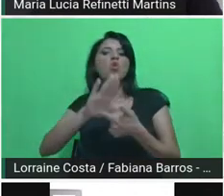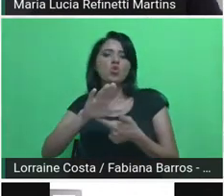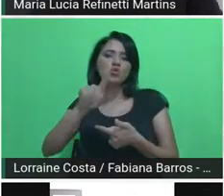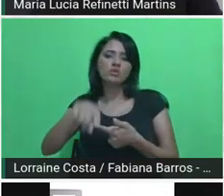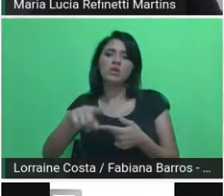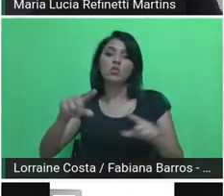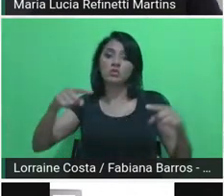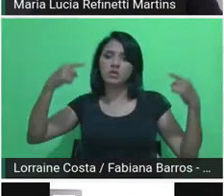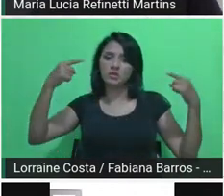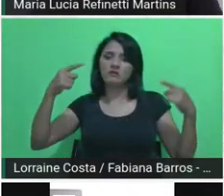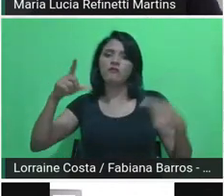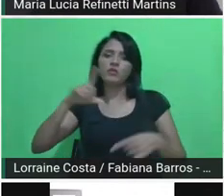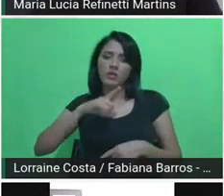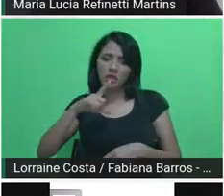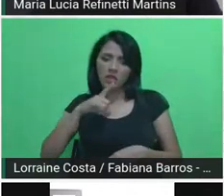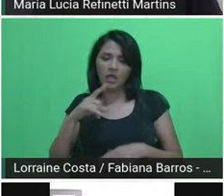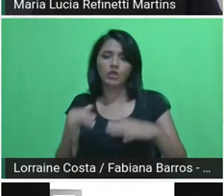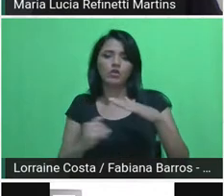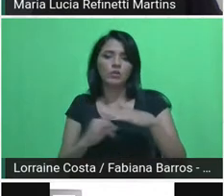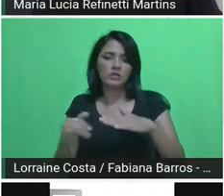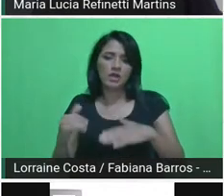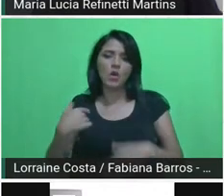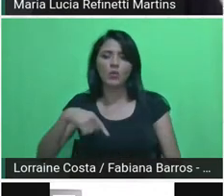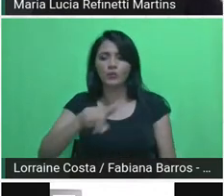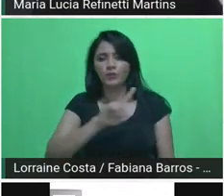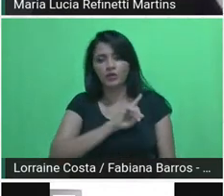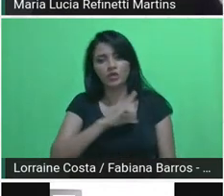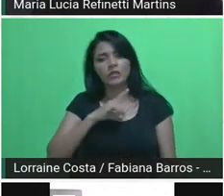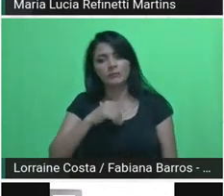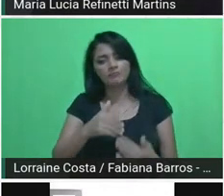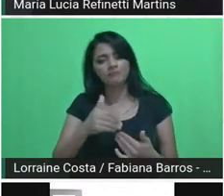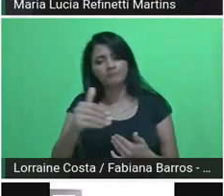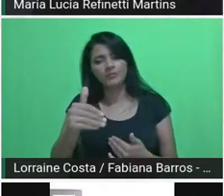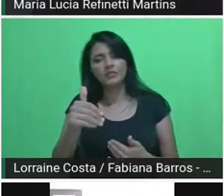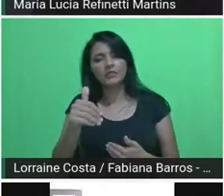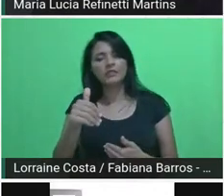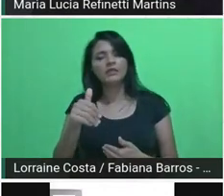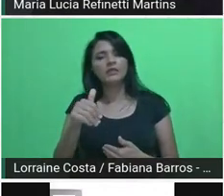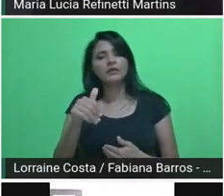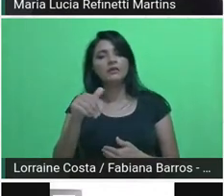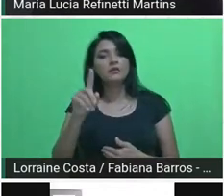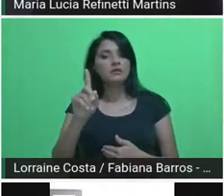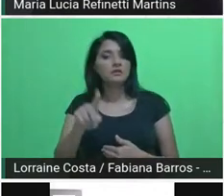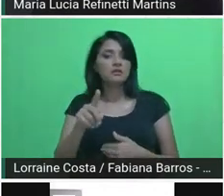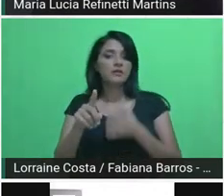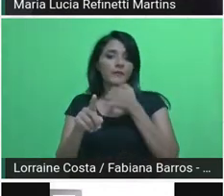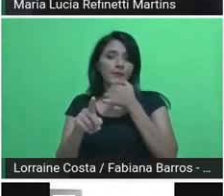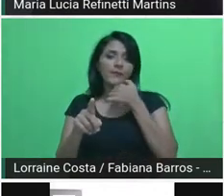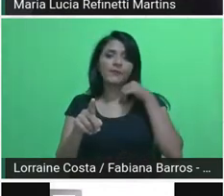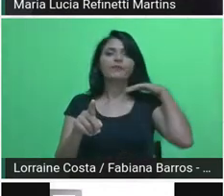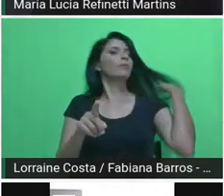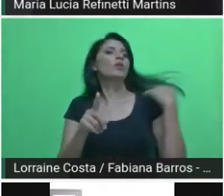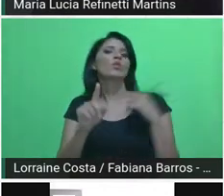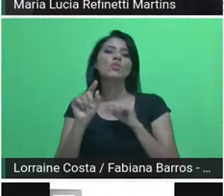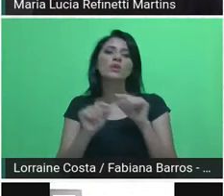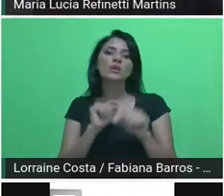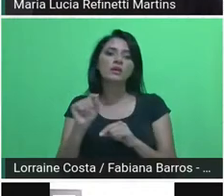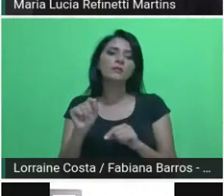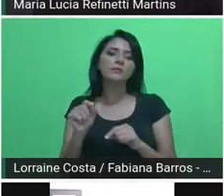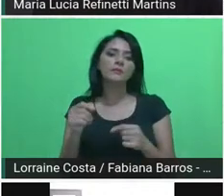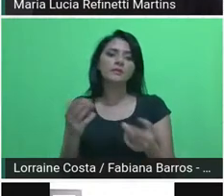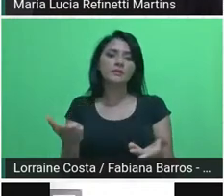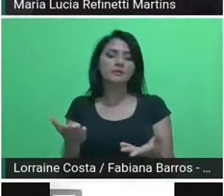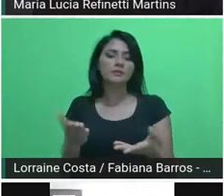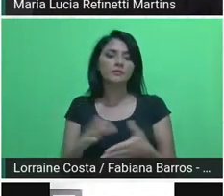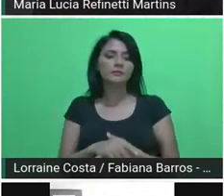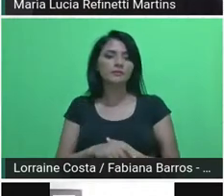institucional que a gente tem pela frente, considerando que, assim, do ponto